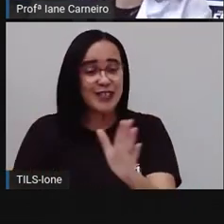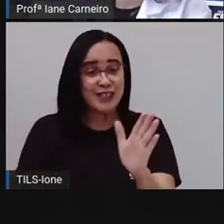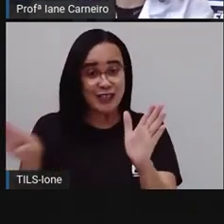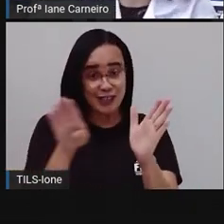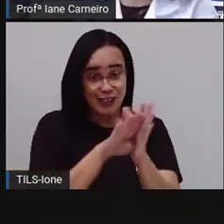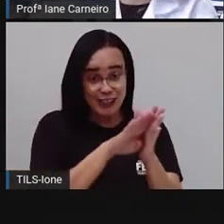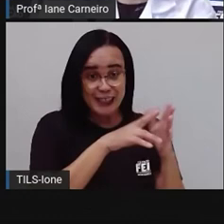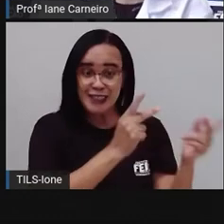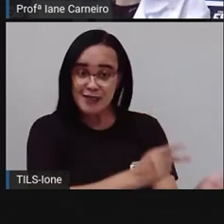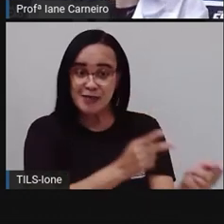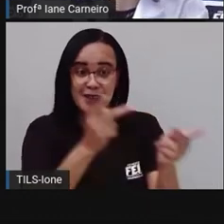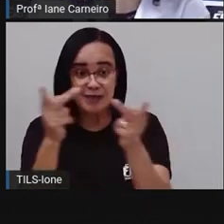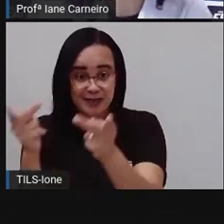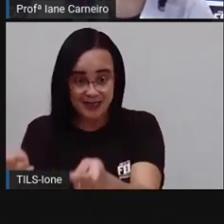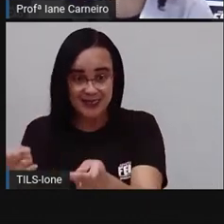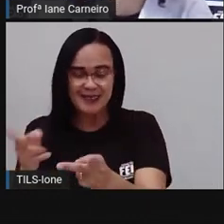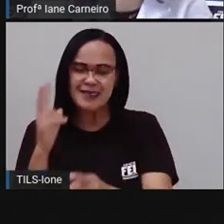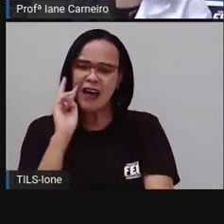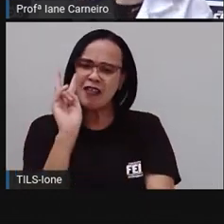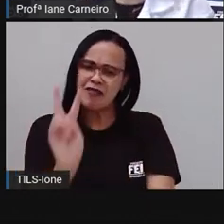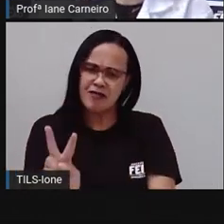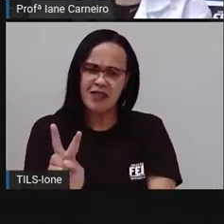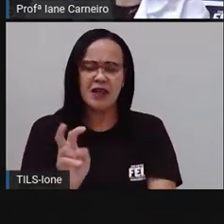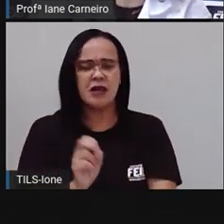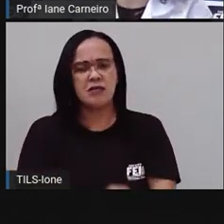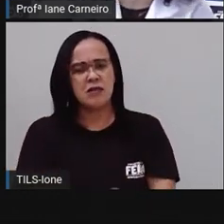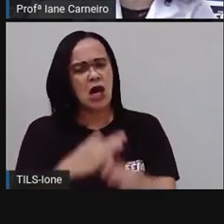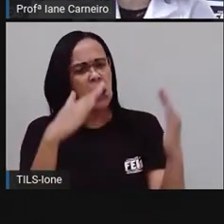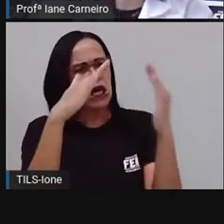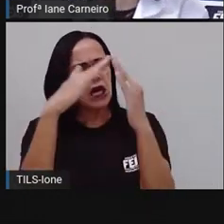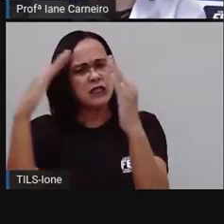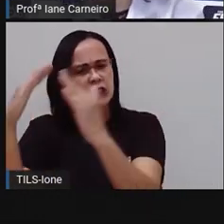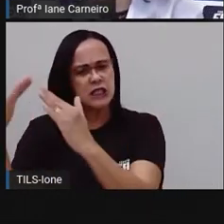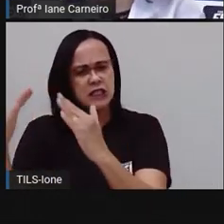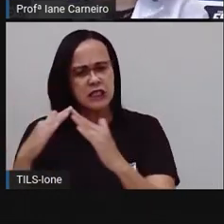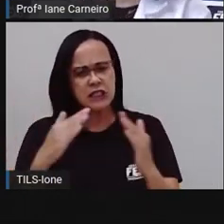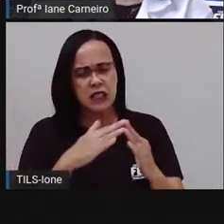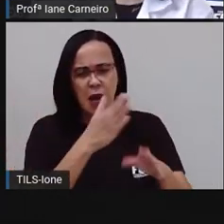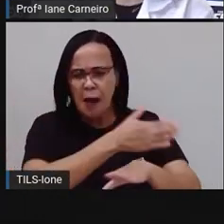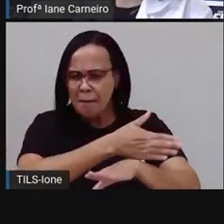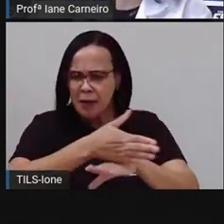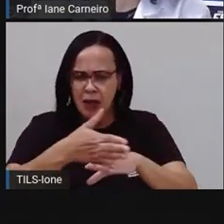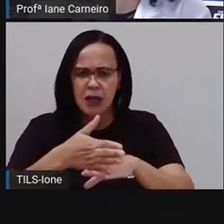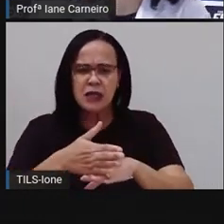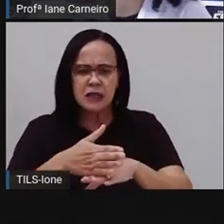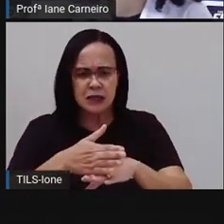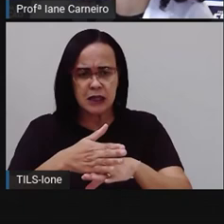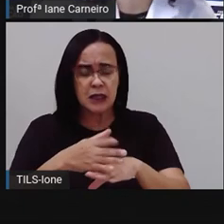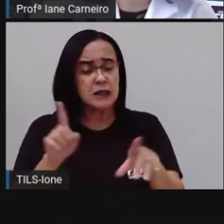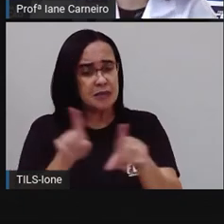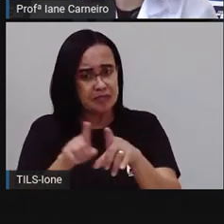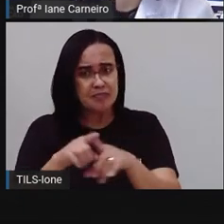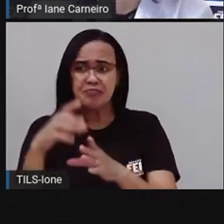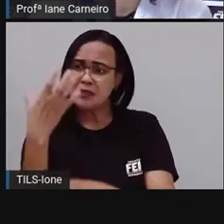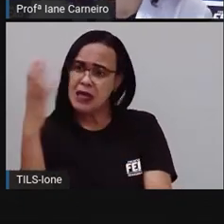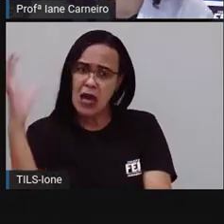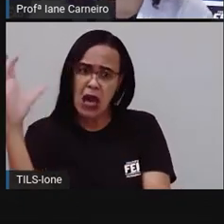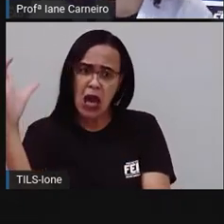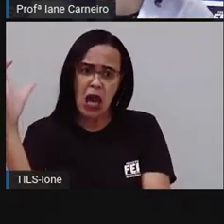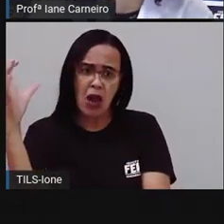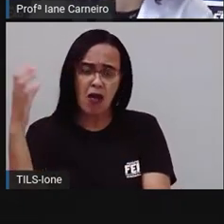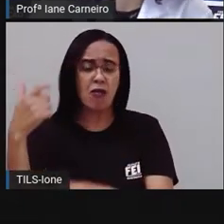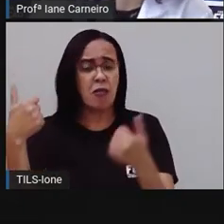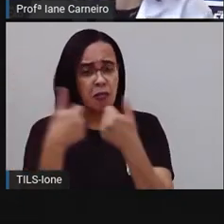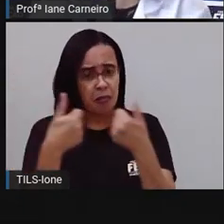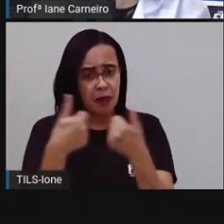elas vão chegar e vão ver. Várias casas brancas, né? Você disse que a casa era branca e tinha uma árvore. Tem dez casas brancas com árvores na